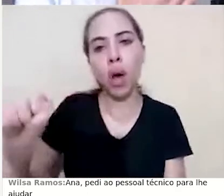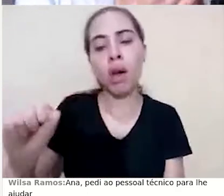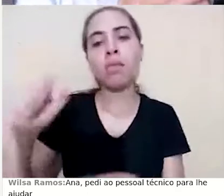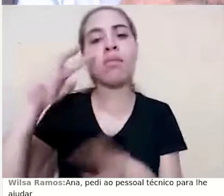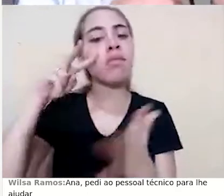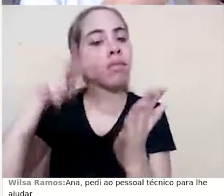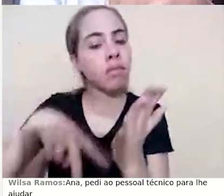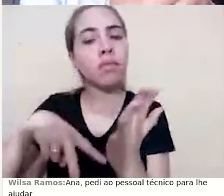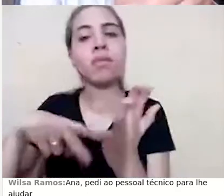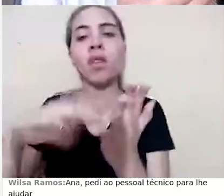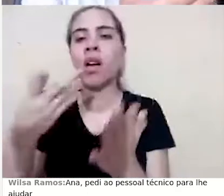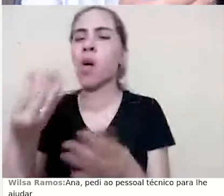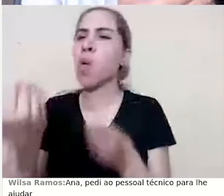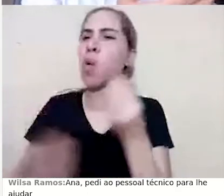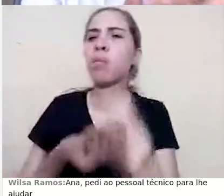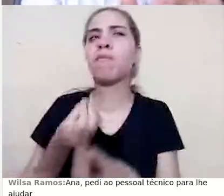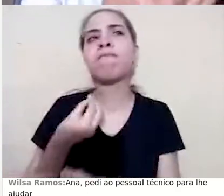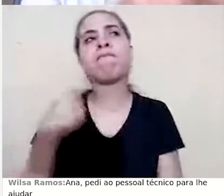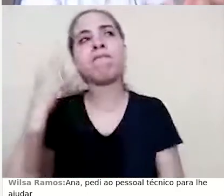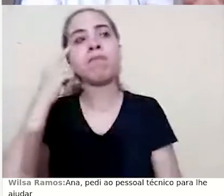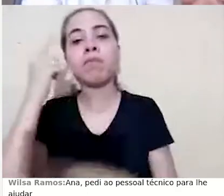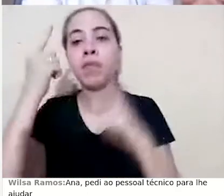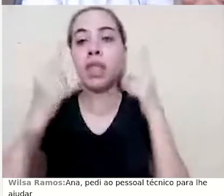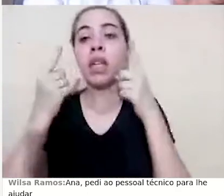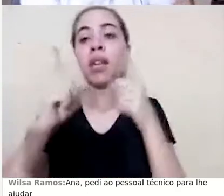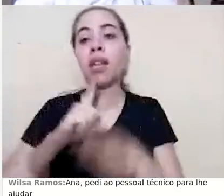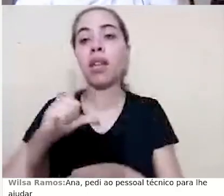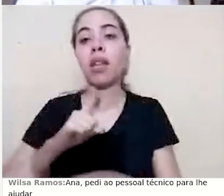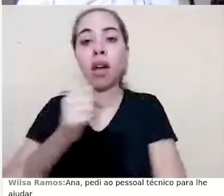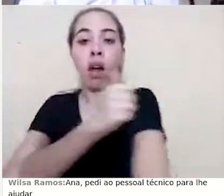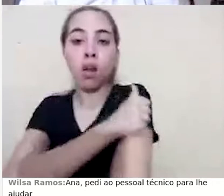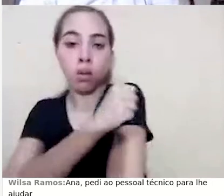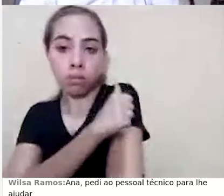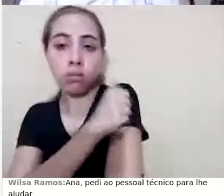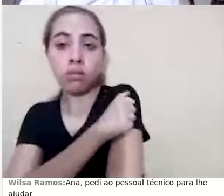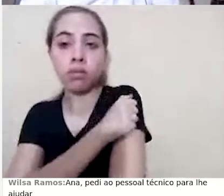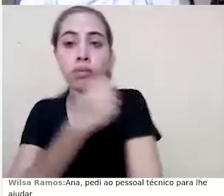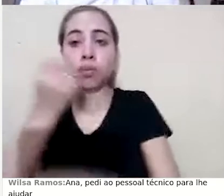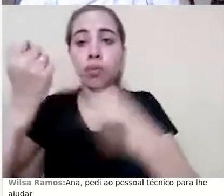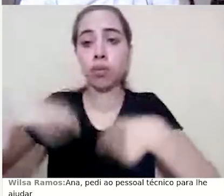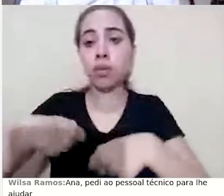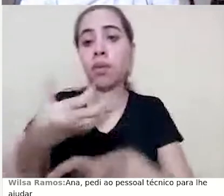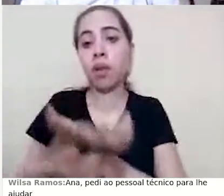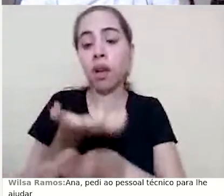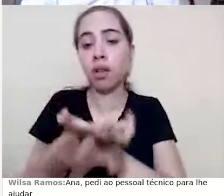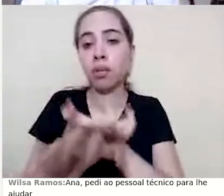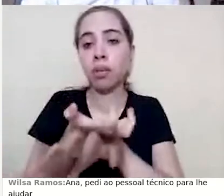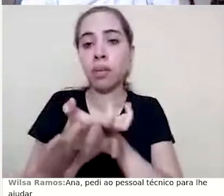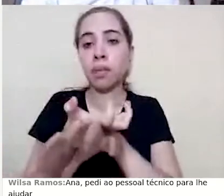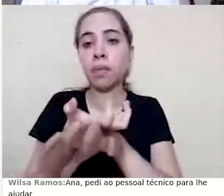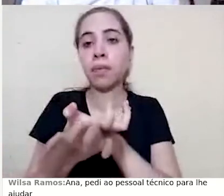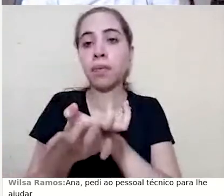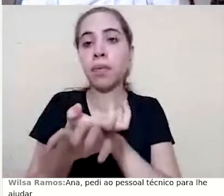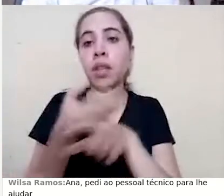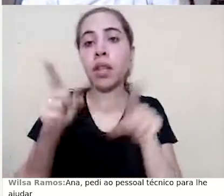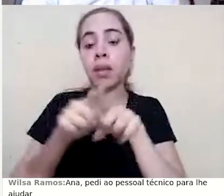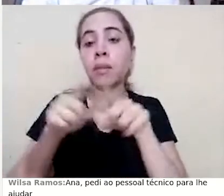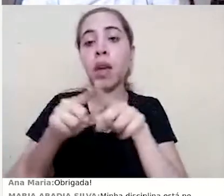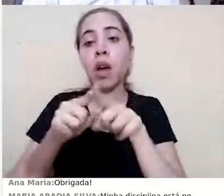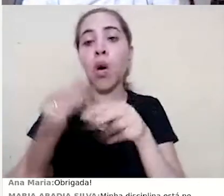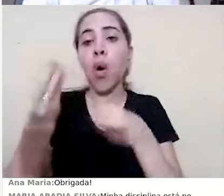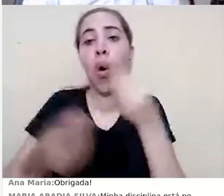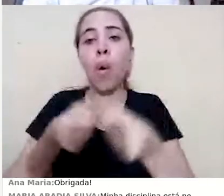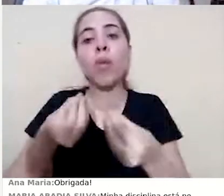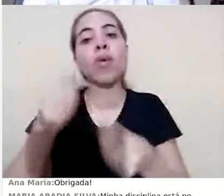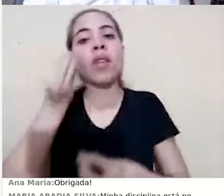ideia de como os seus alunos vão se portar na disciplina. E, a partir daqui, eu posso interagir com os